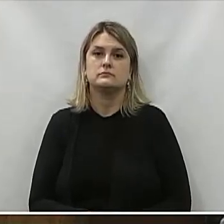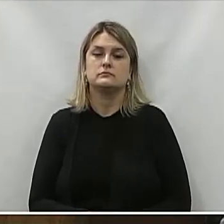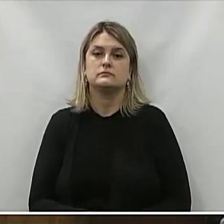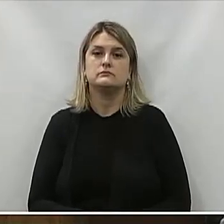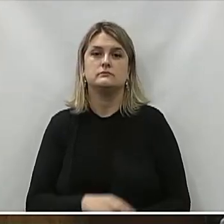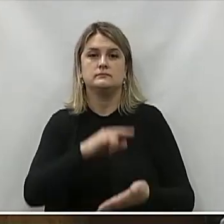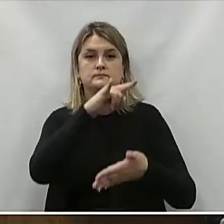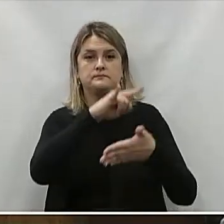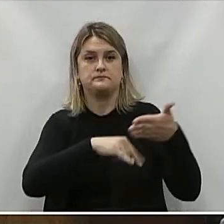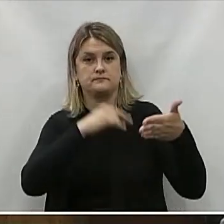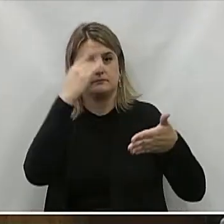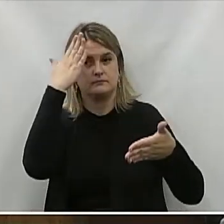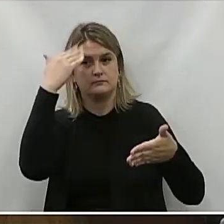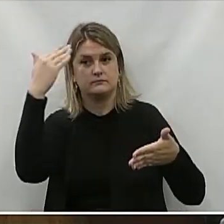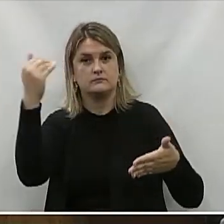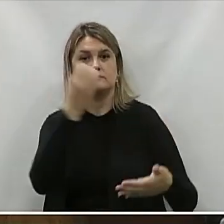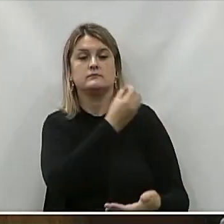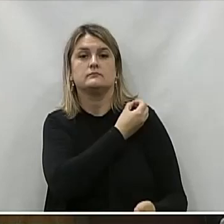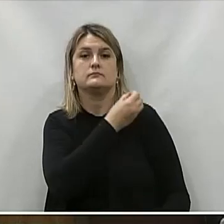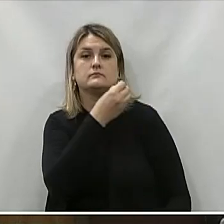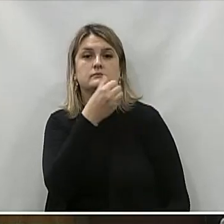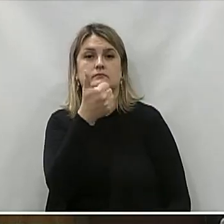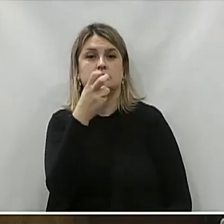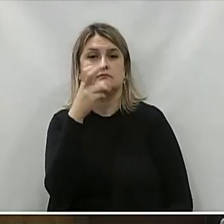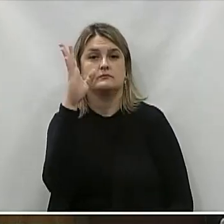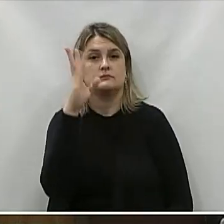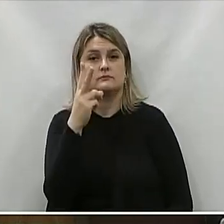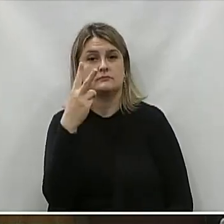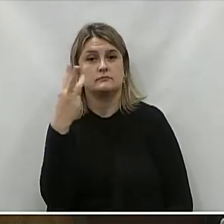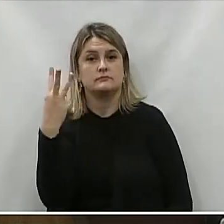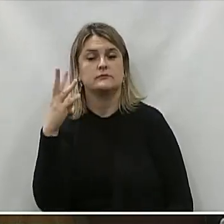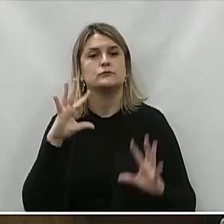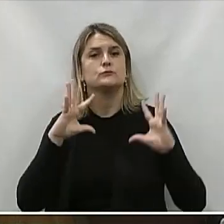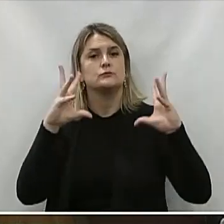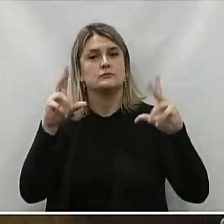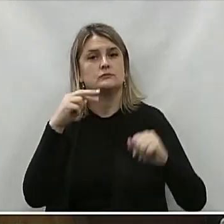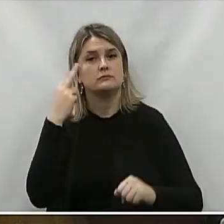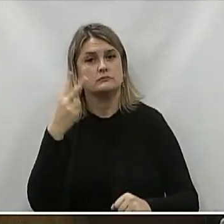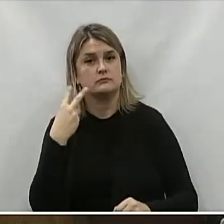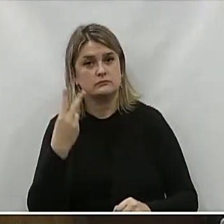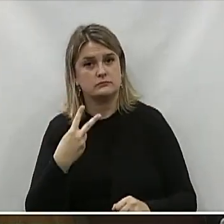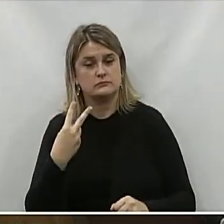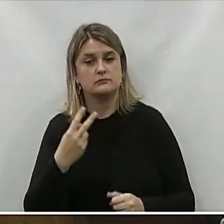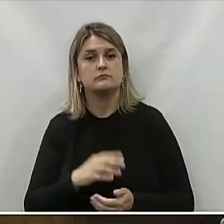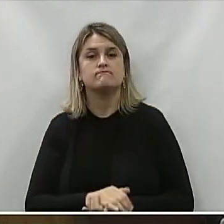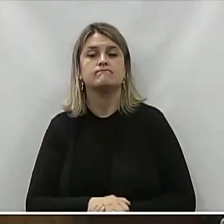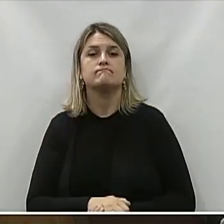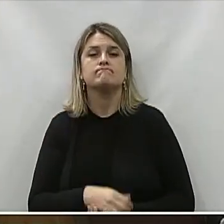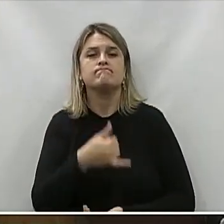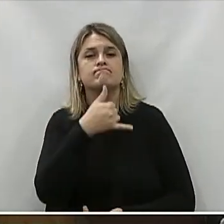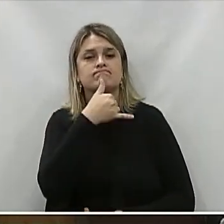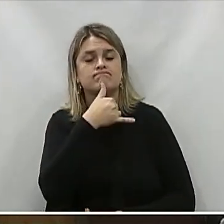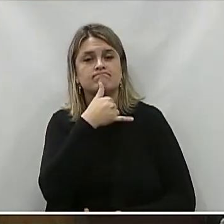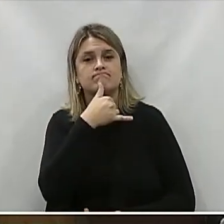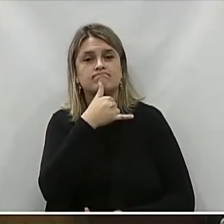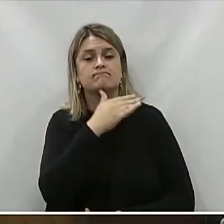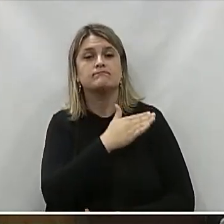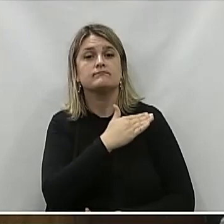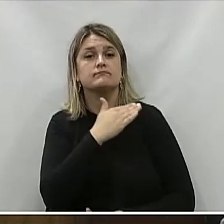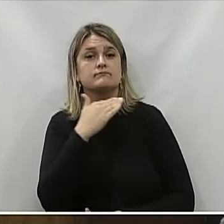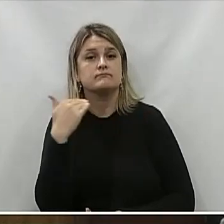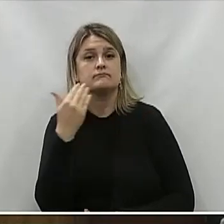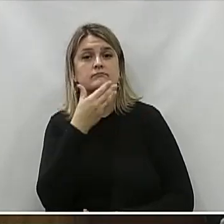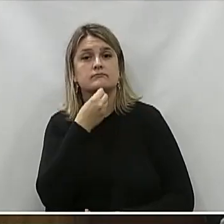Moções Número 15 De 2023 De todos Os vereadores Uma moção De pesar Pelo